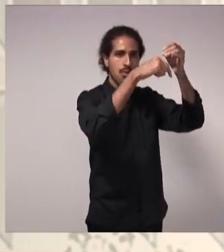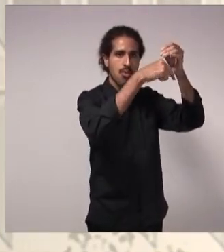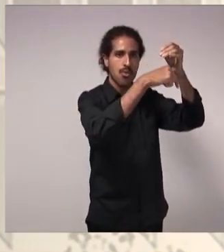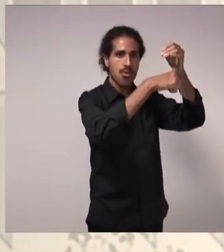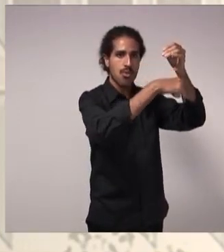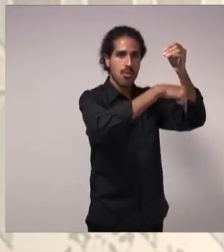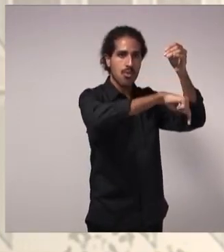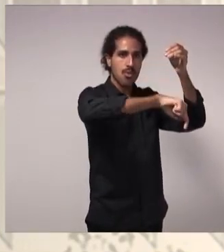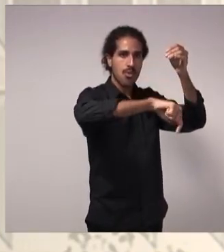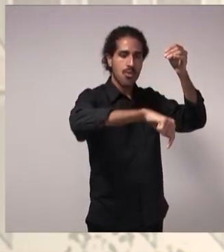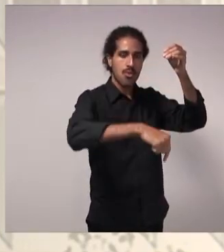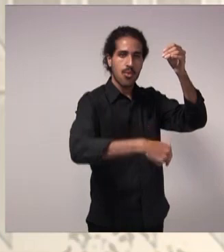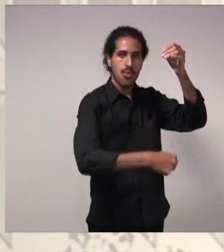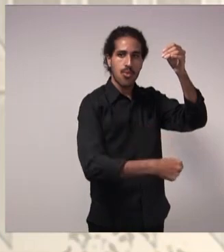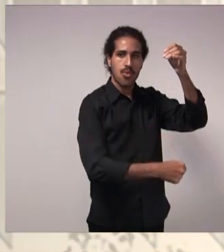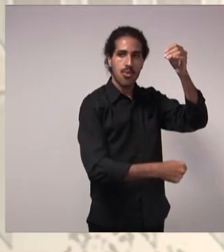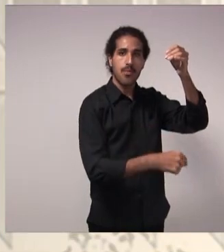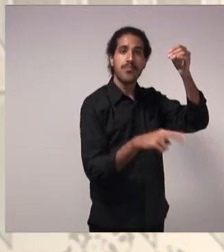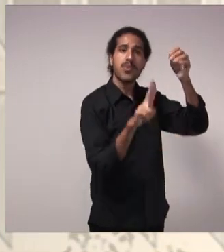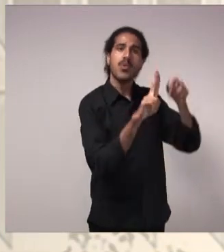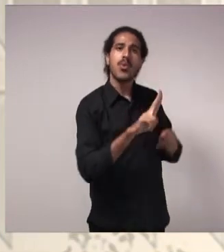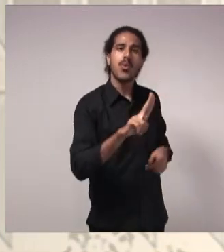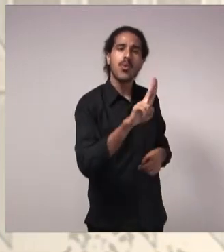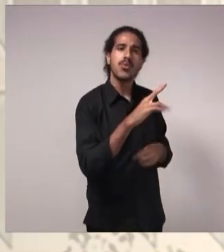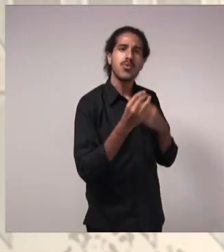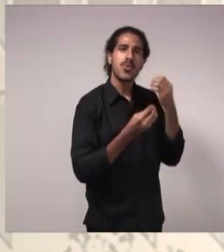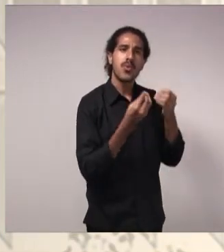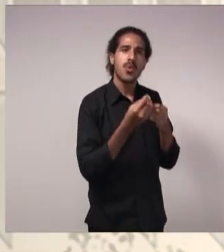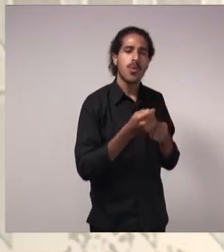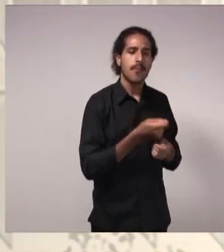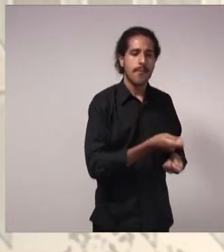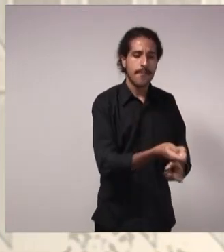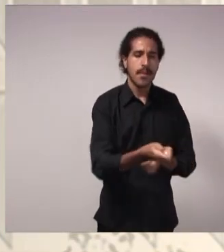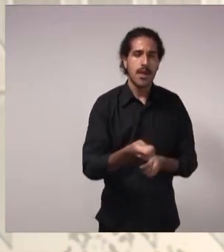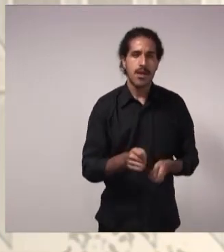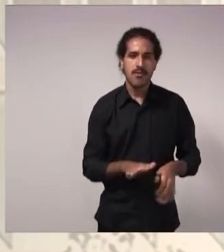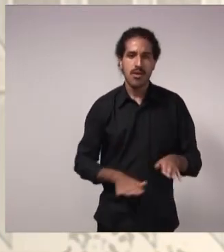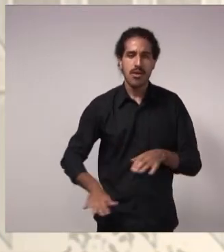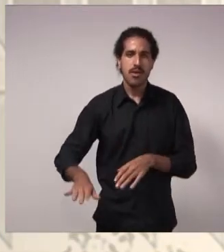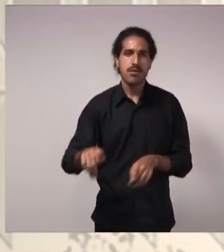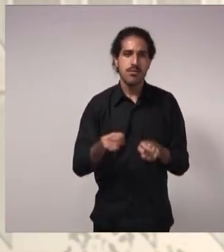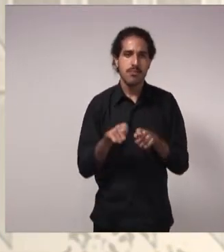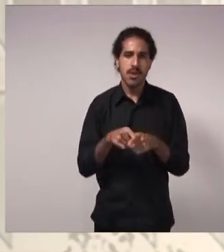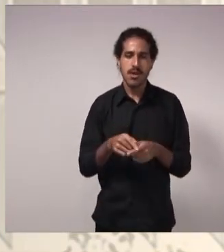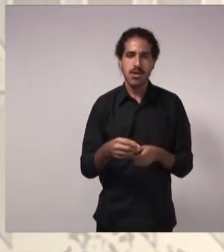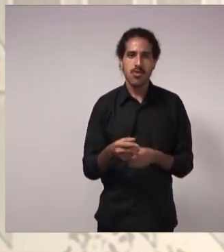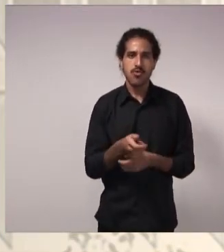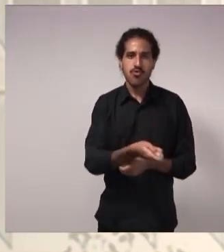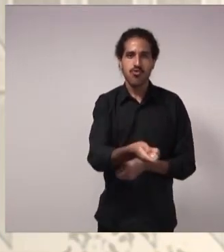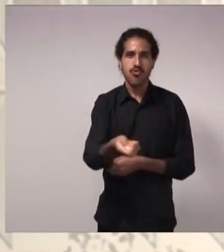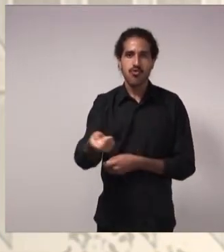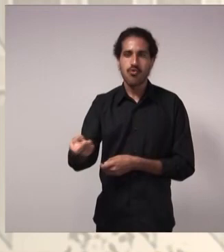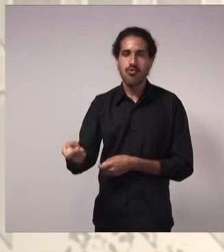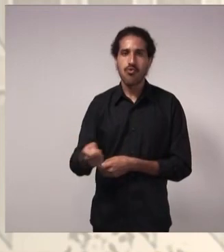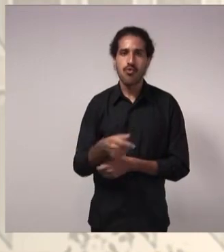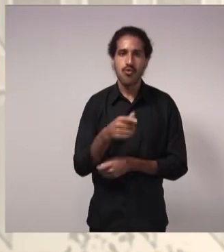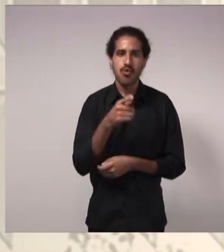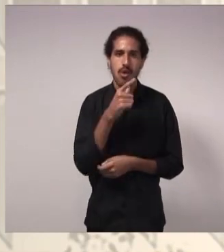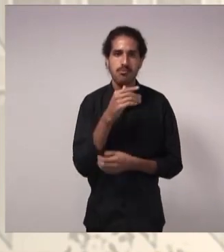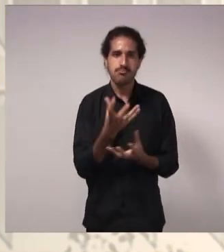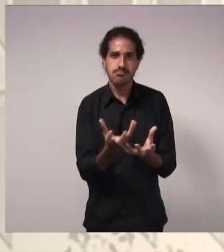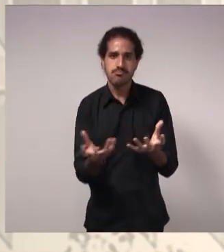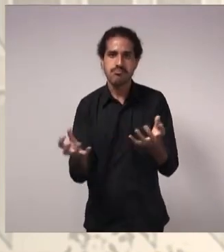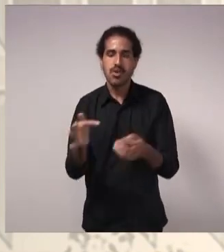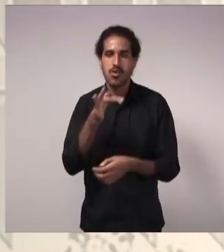pode ser em usos externos, em lavagem de pisos e irrigação. Então, ele é facilmente adaptável,